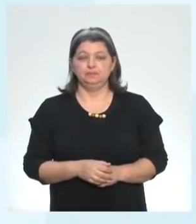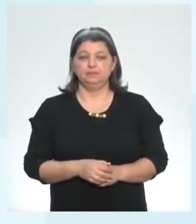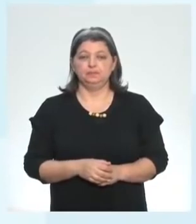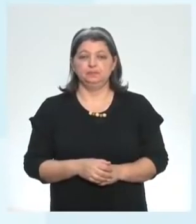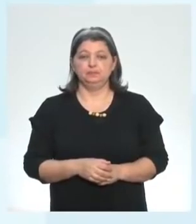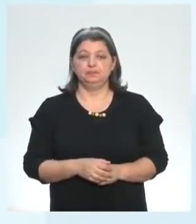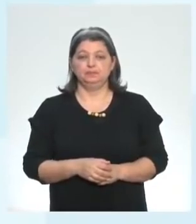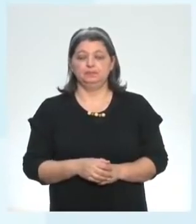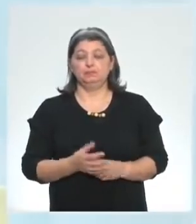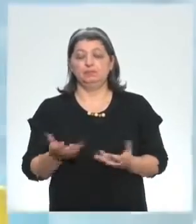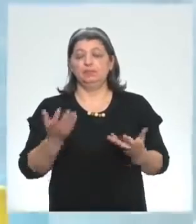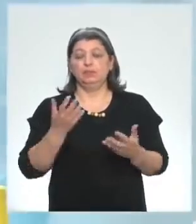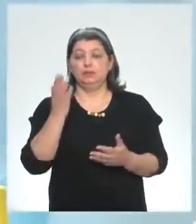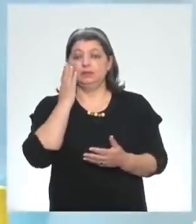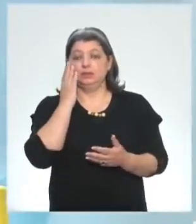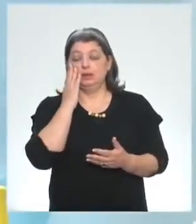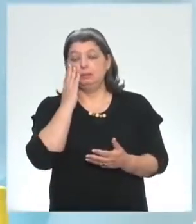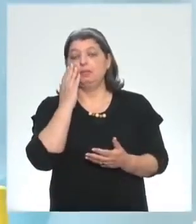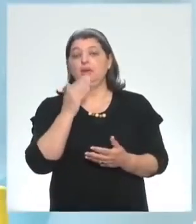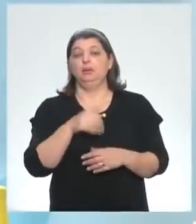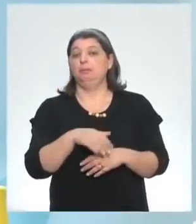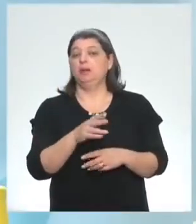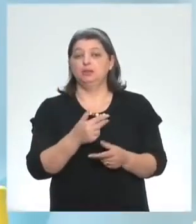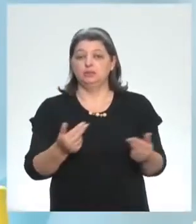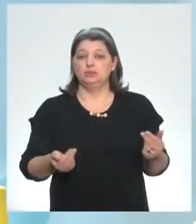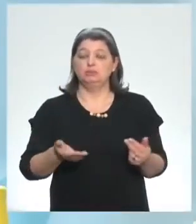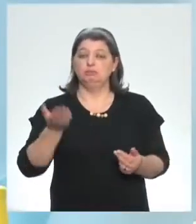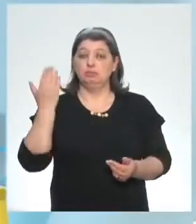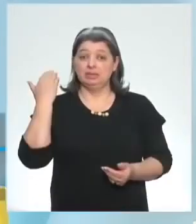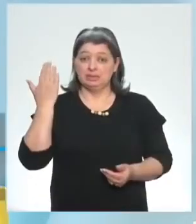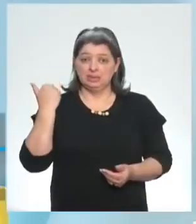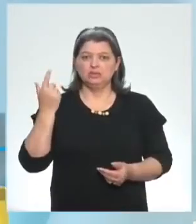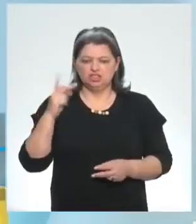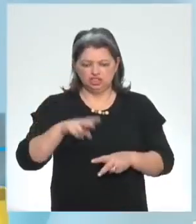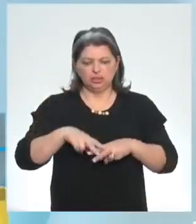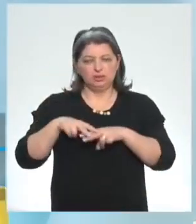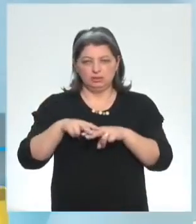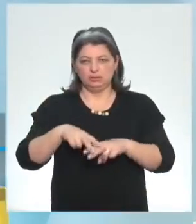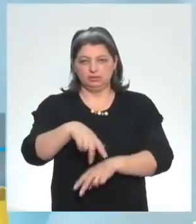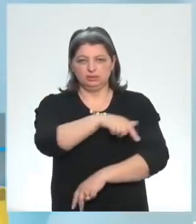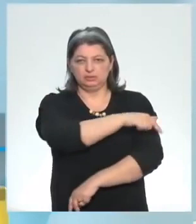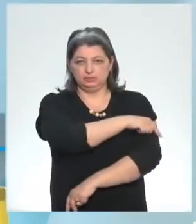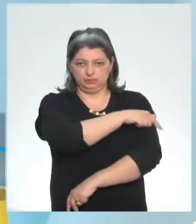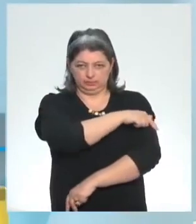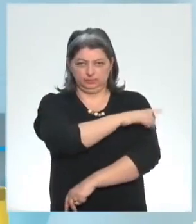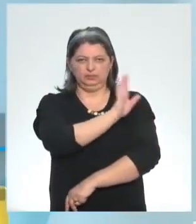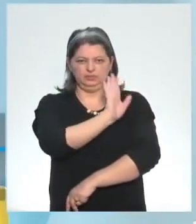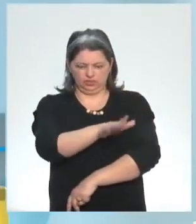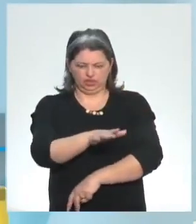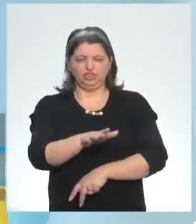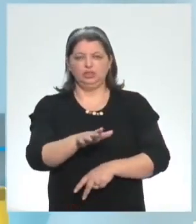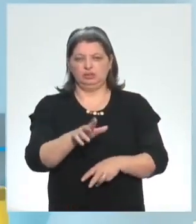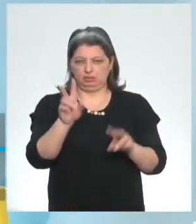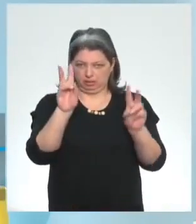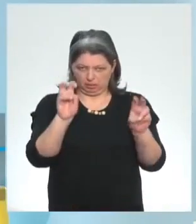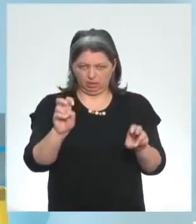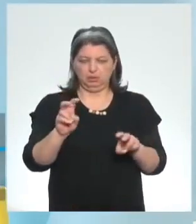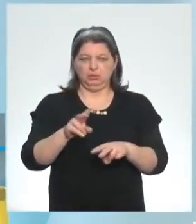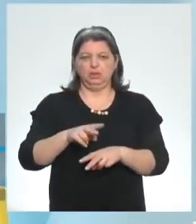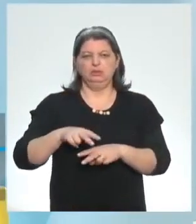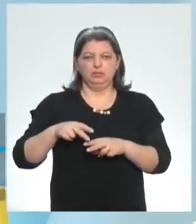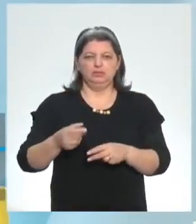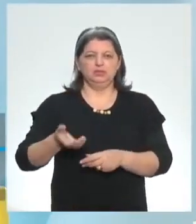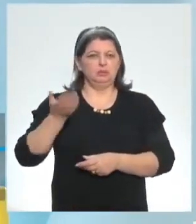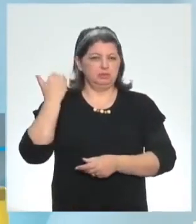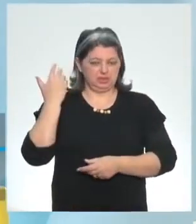quero saber mais sobre o passado a gente já viu uma pequena revisão lá no sétimo ano a gente trabalha muito passado dá uma olhadinha nas aulas lá do